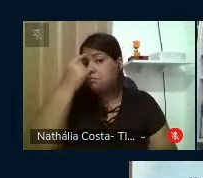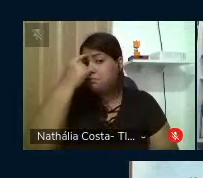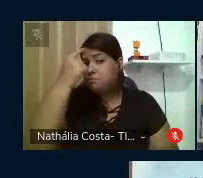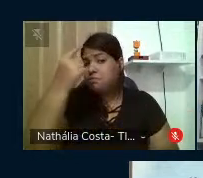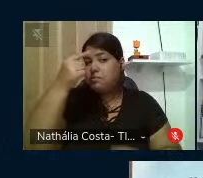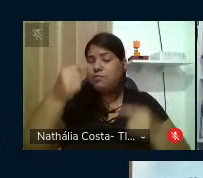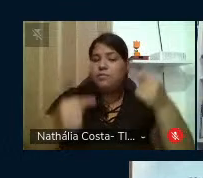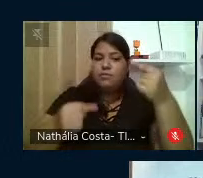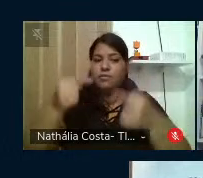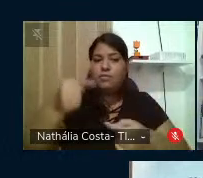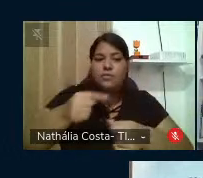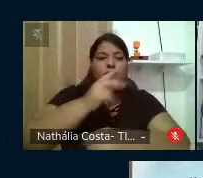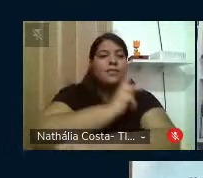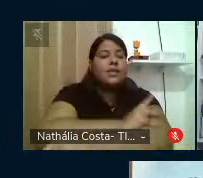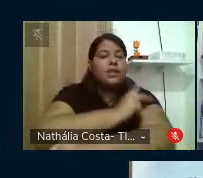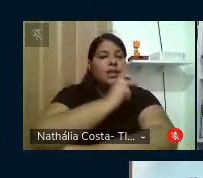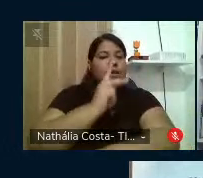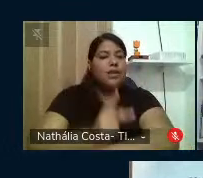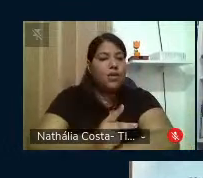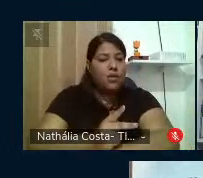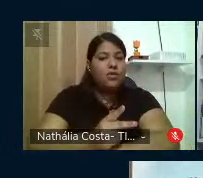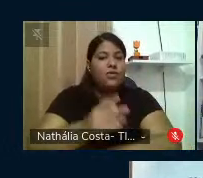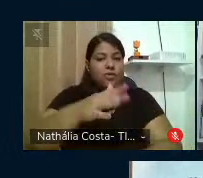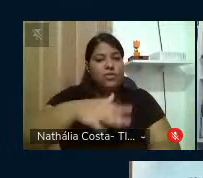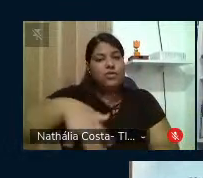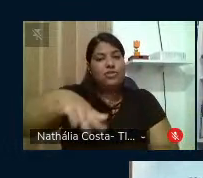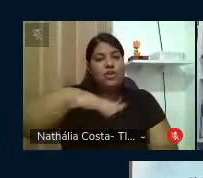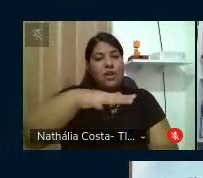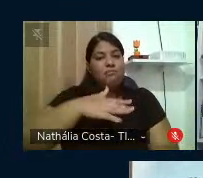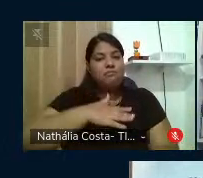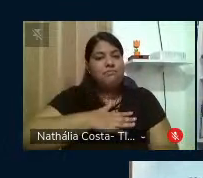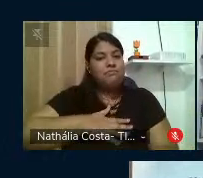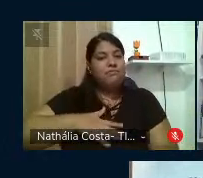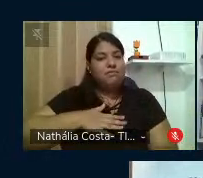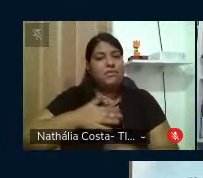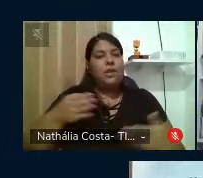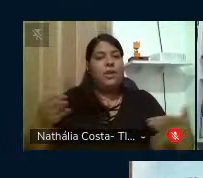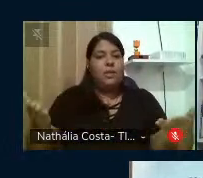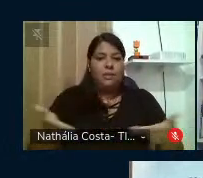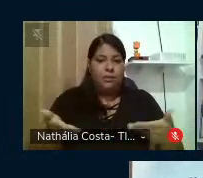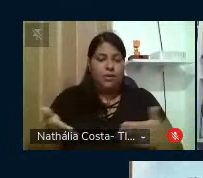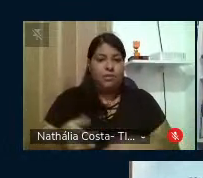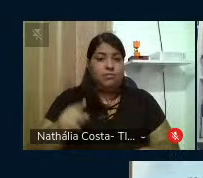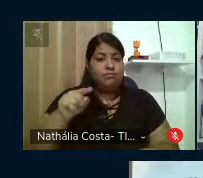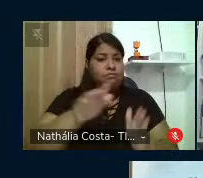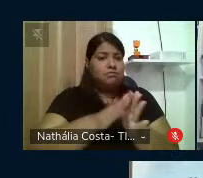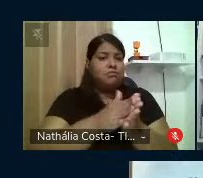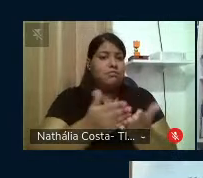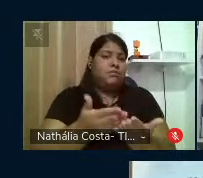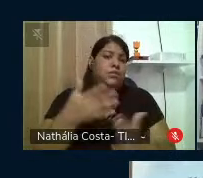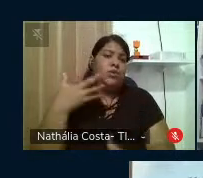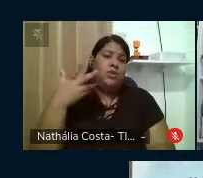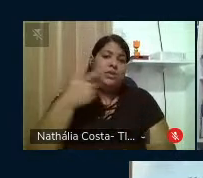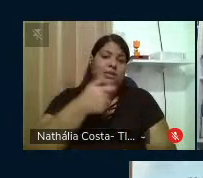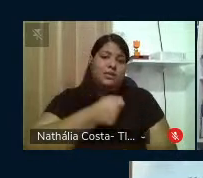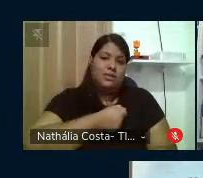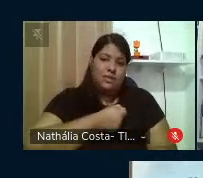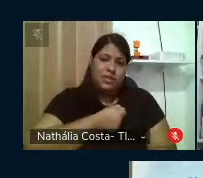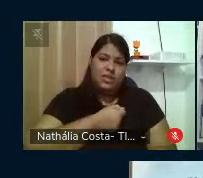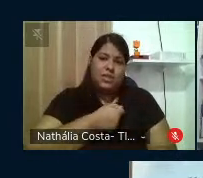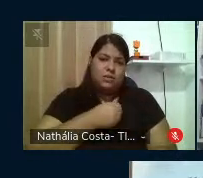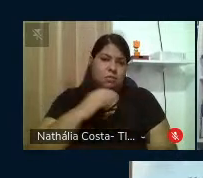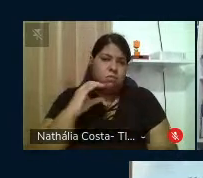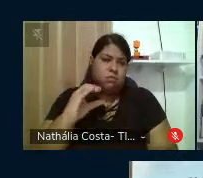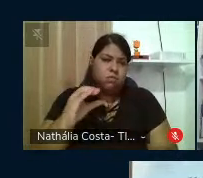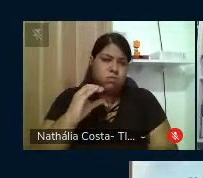político, pedagógico, abrangente, vigoroso e atual. É um livro bonito, robusto,